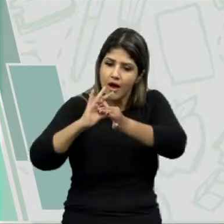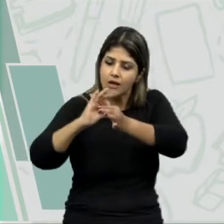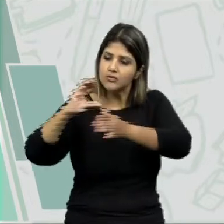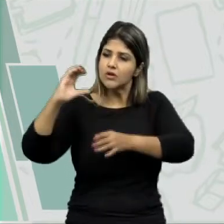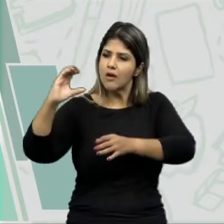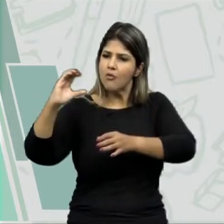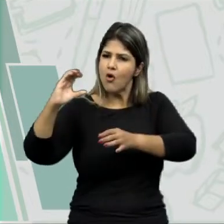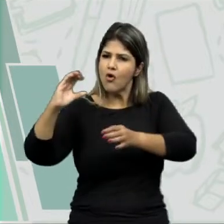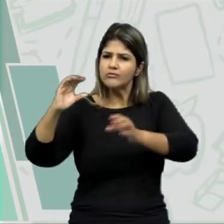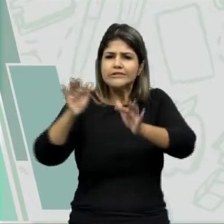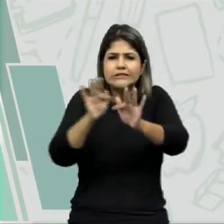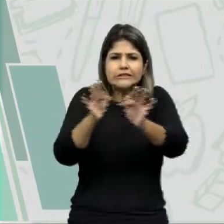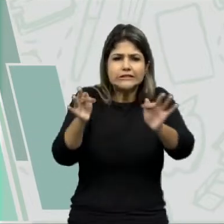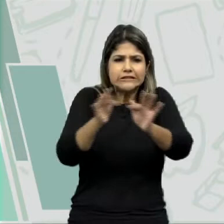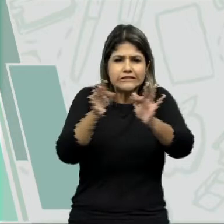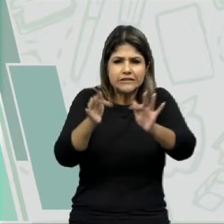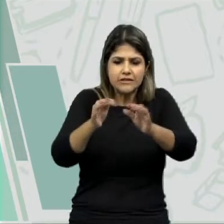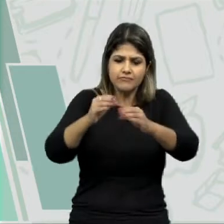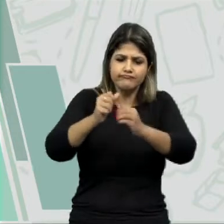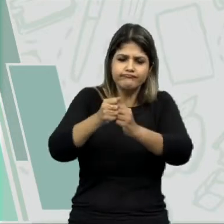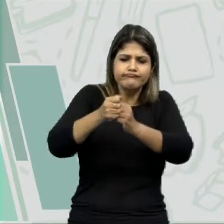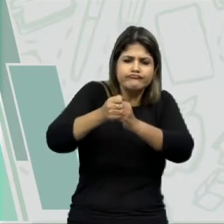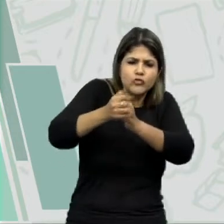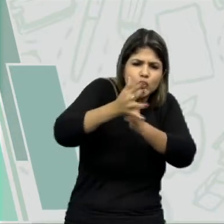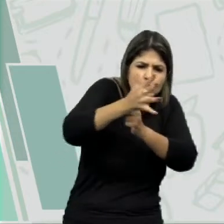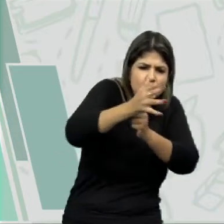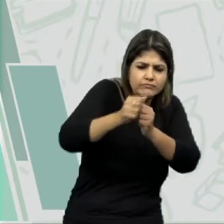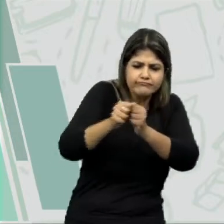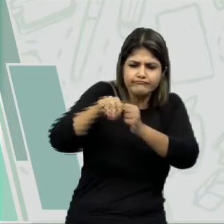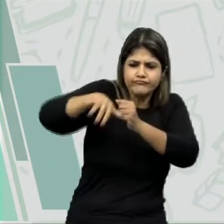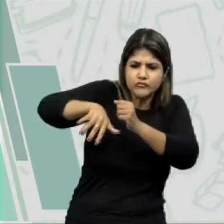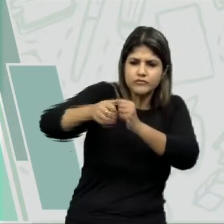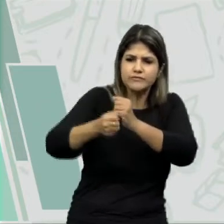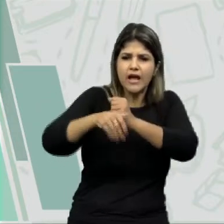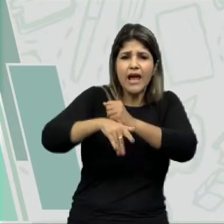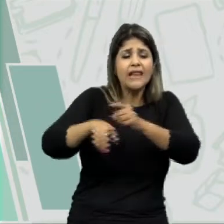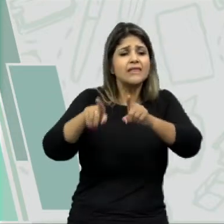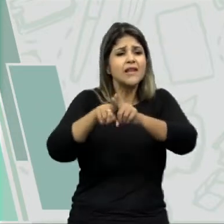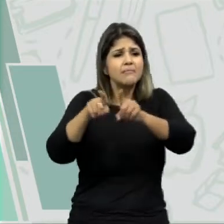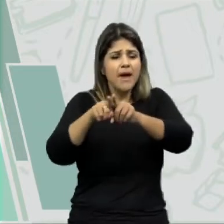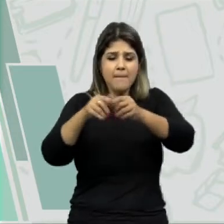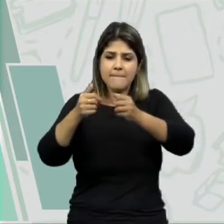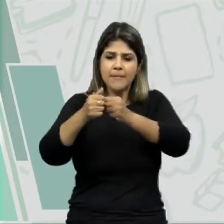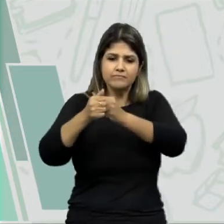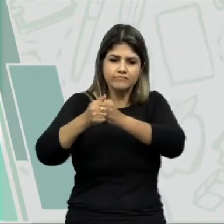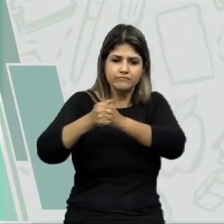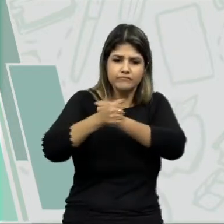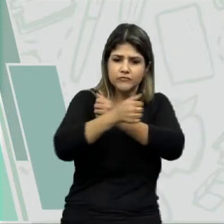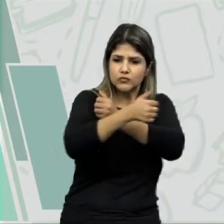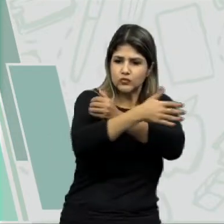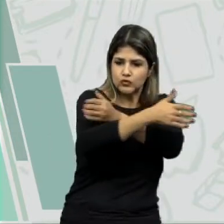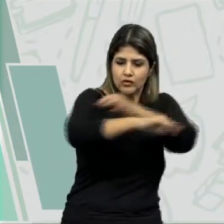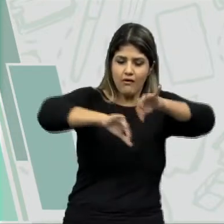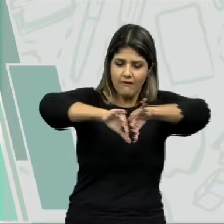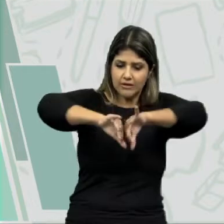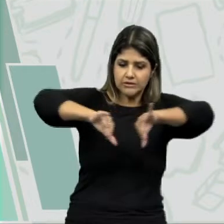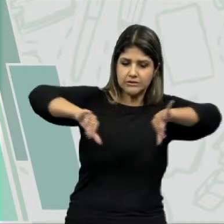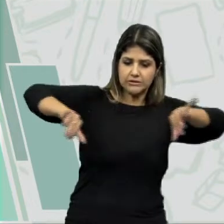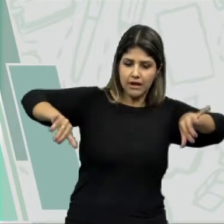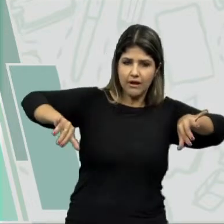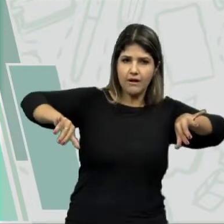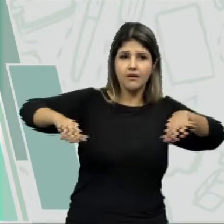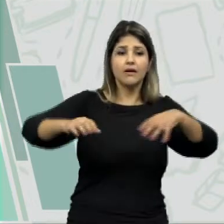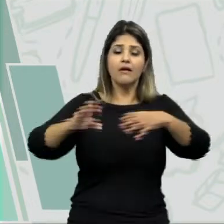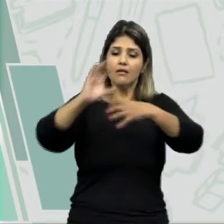carbônicas menores, com maior número de ramificações e com ramificações mais afastadas das extremidades da